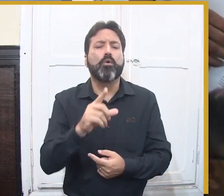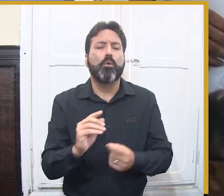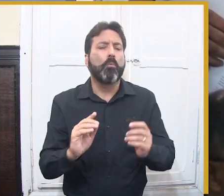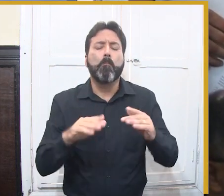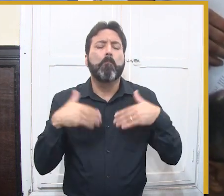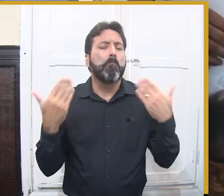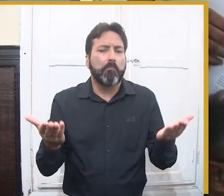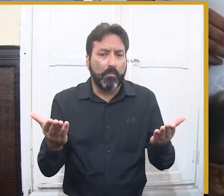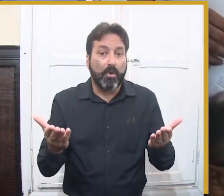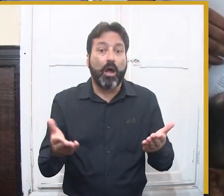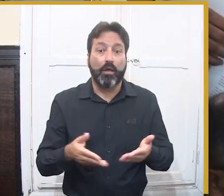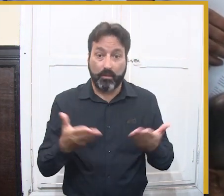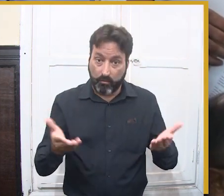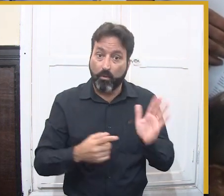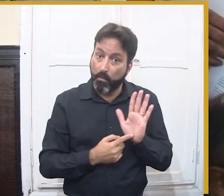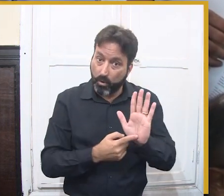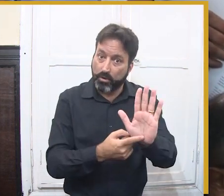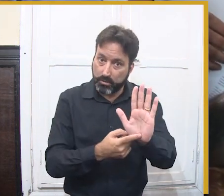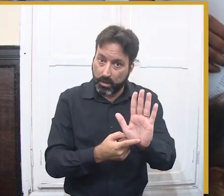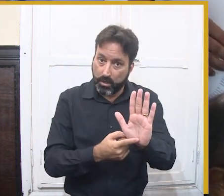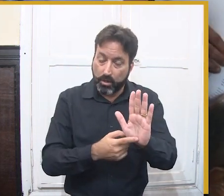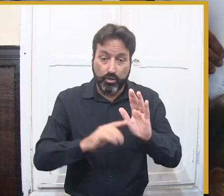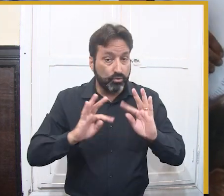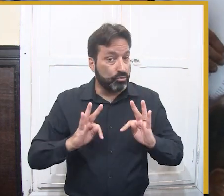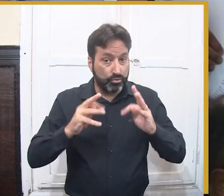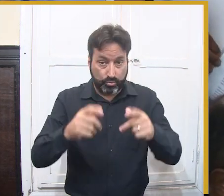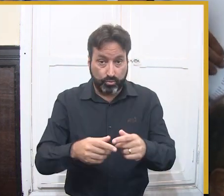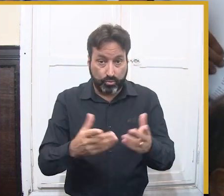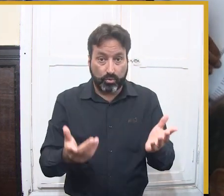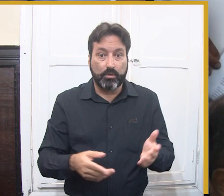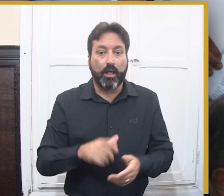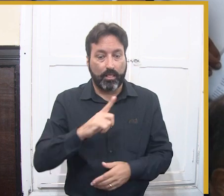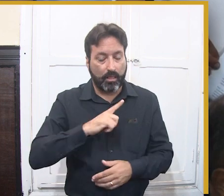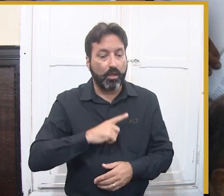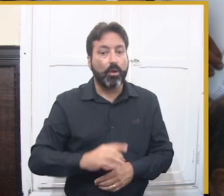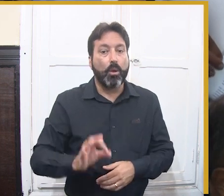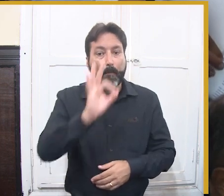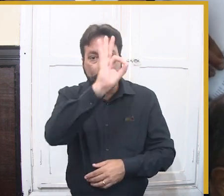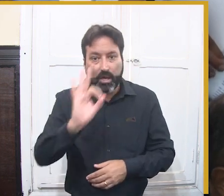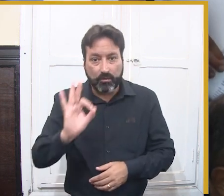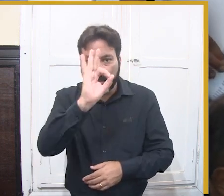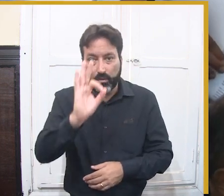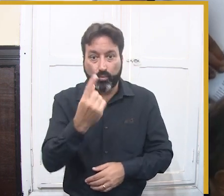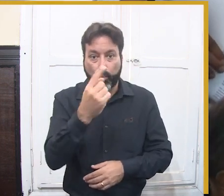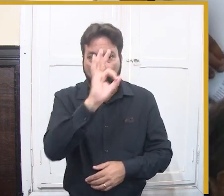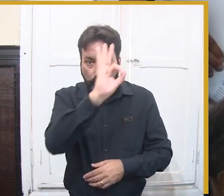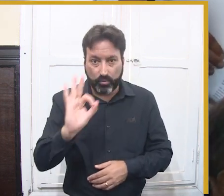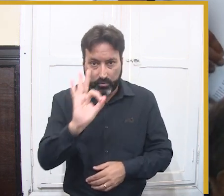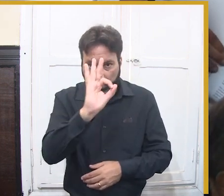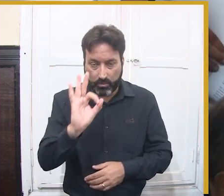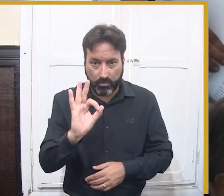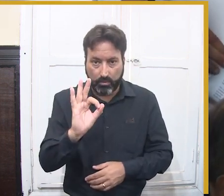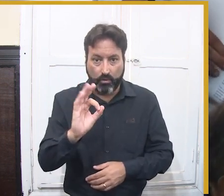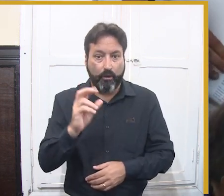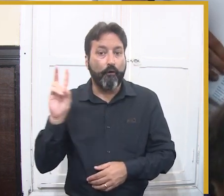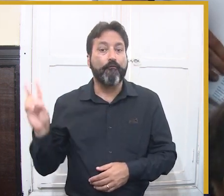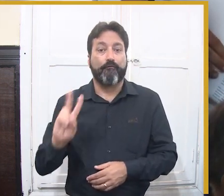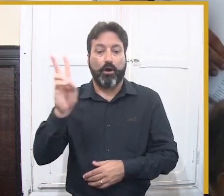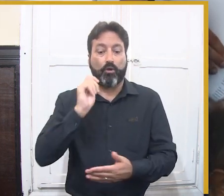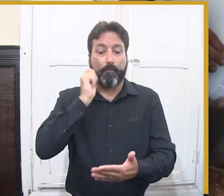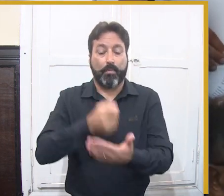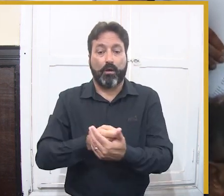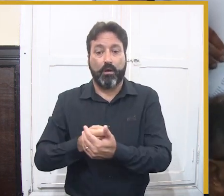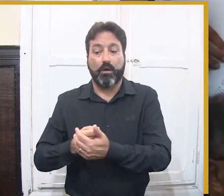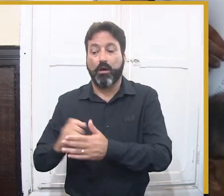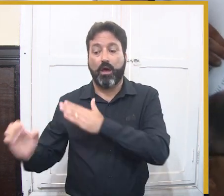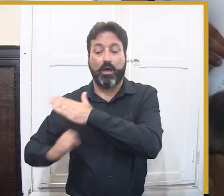de uma comissão da prefeitura entre diversas secretarias, cobrando a prestação de contas por parte da empresa